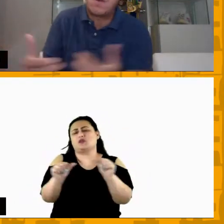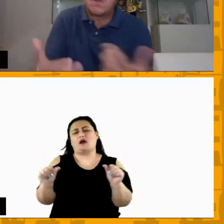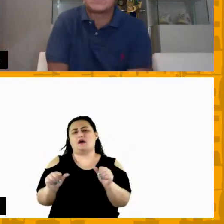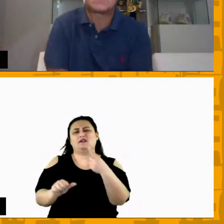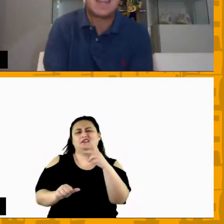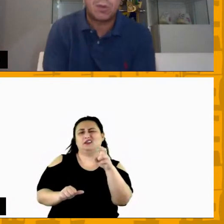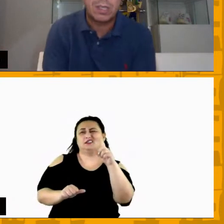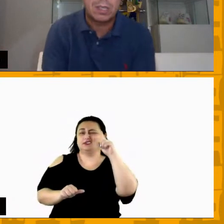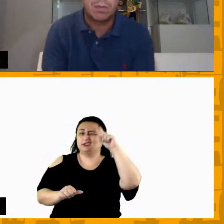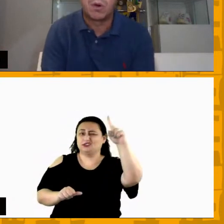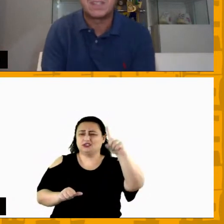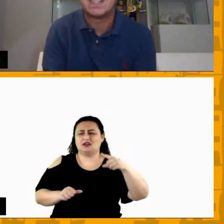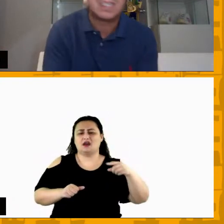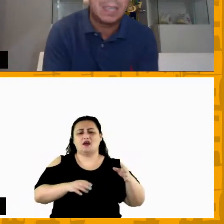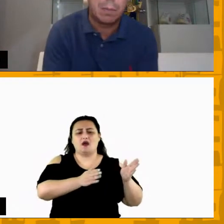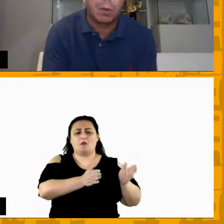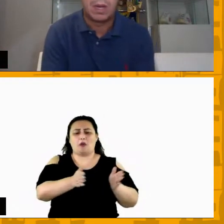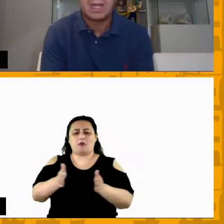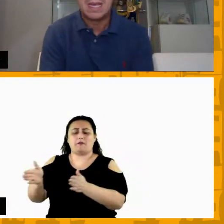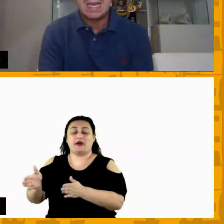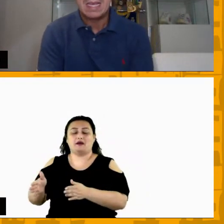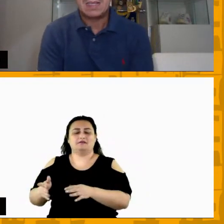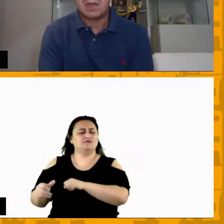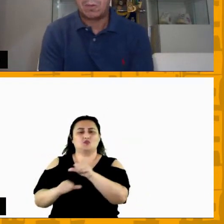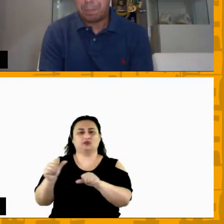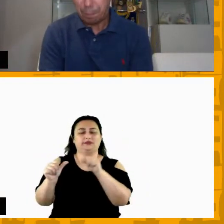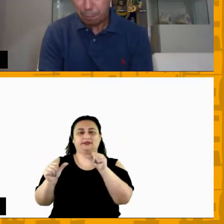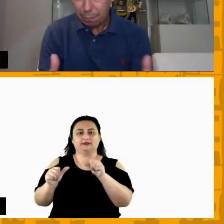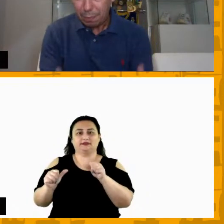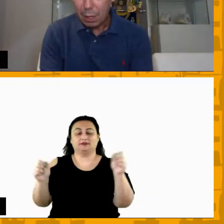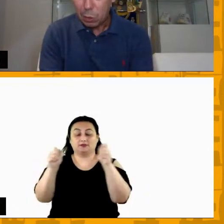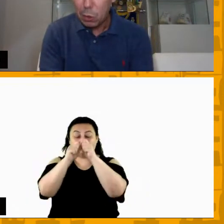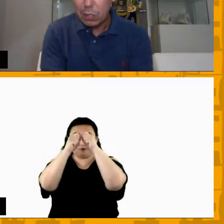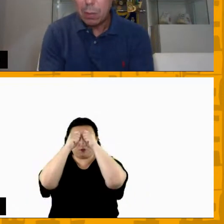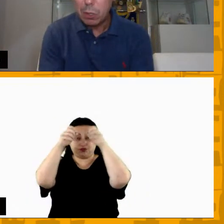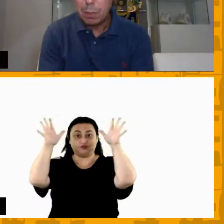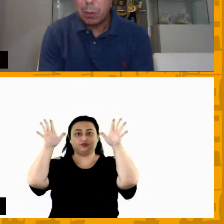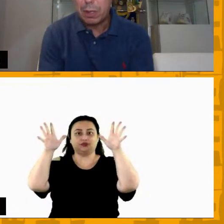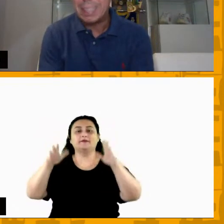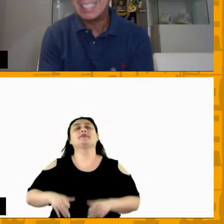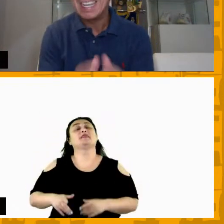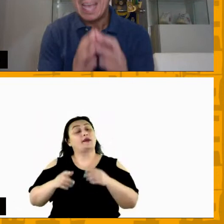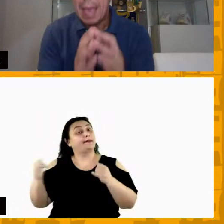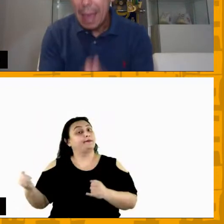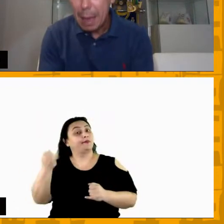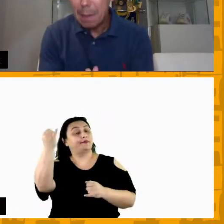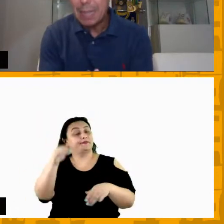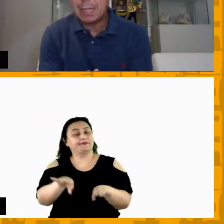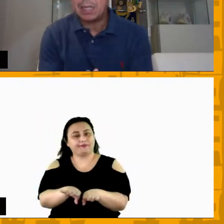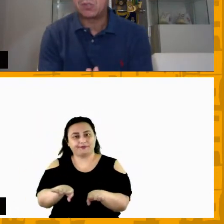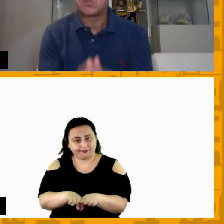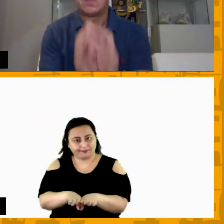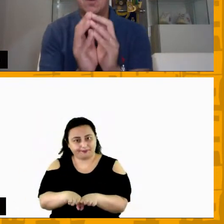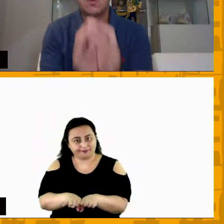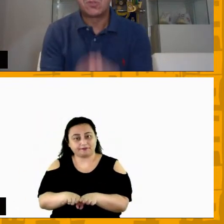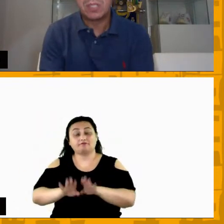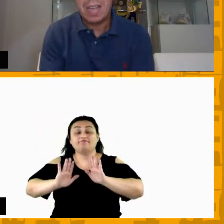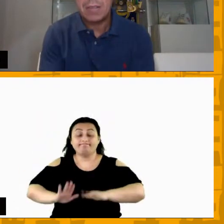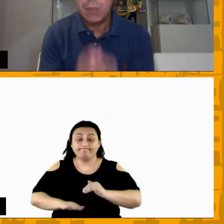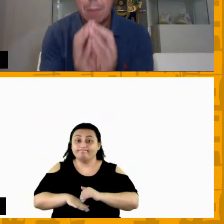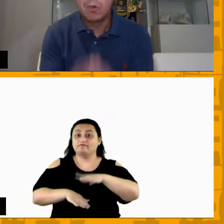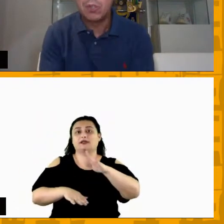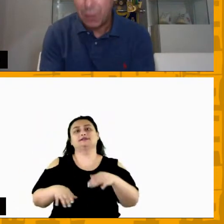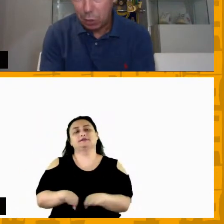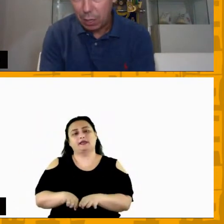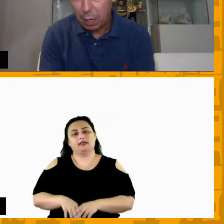é uma coisa que traz coisas boas energia boa então tudo isso é muito importante e mais que isso o